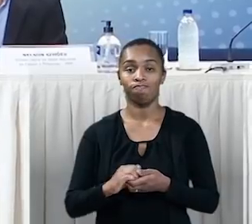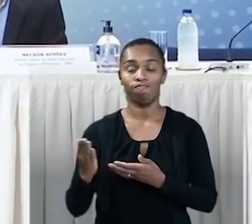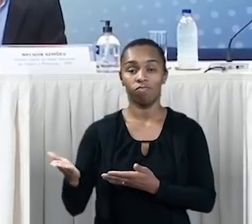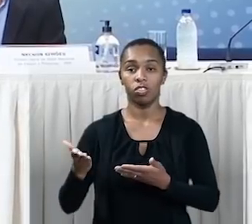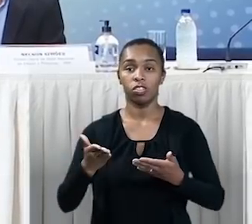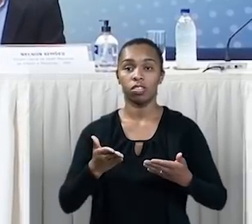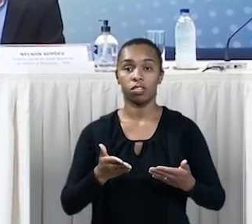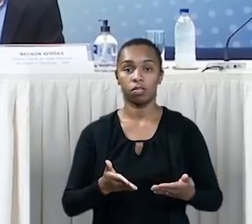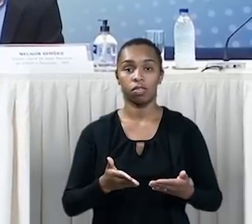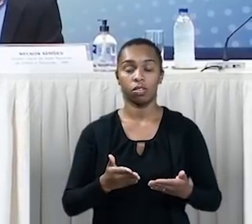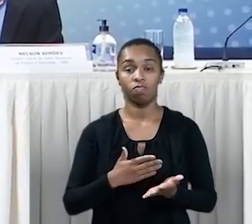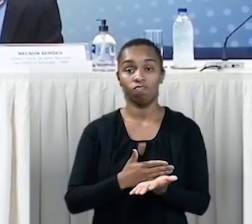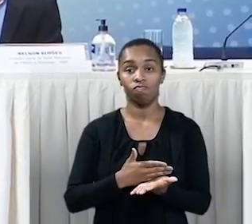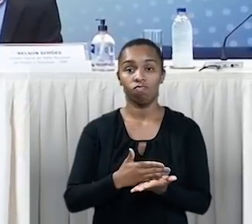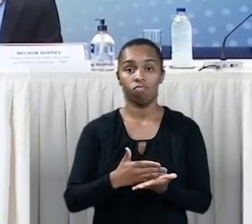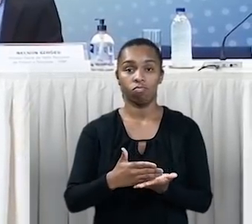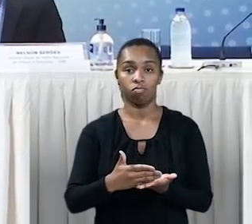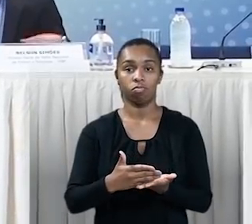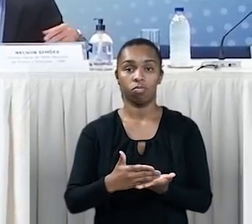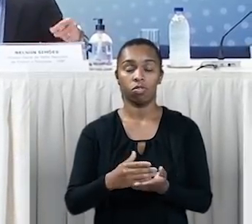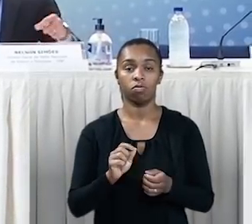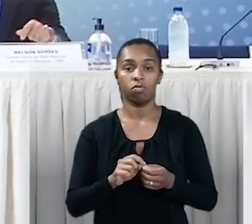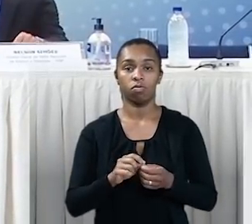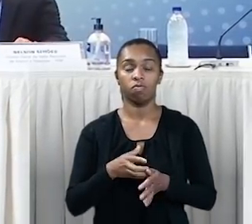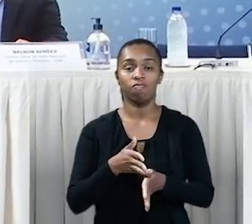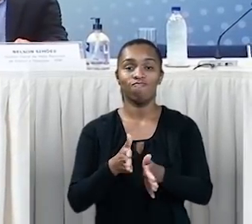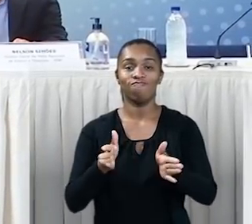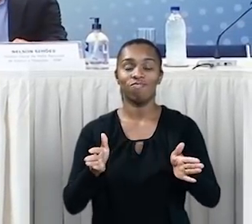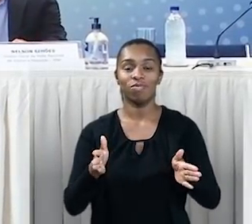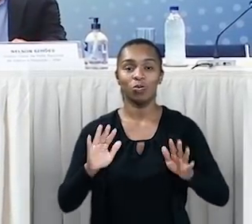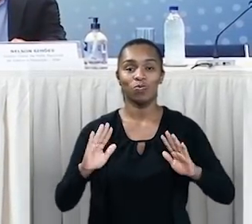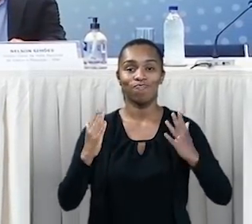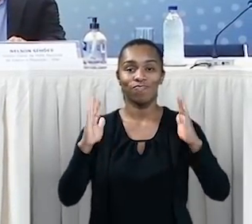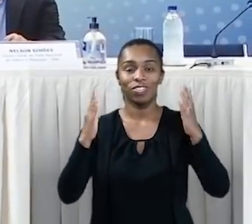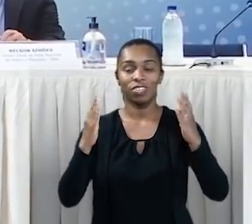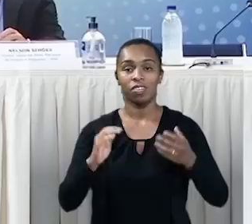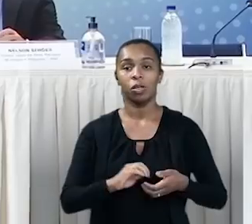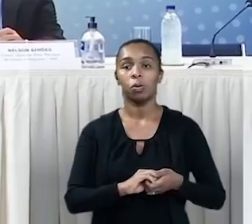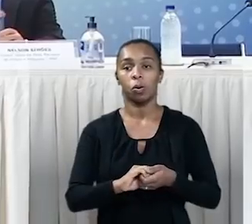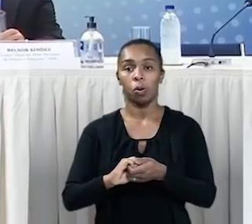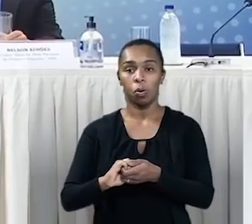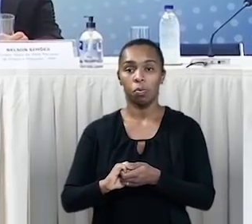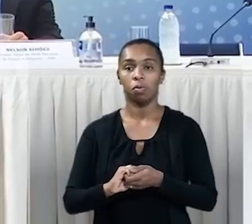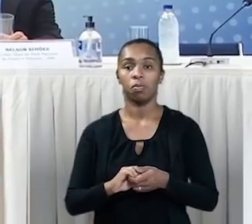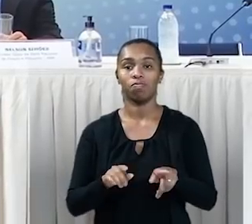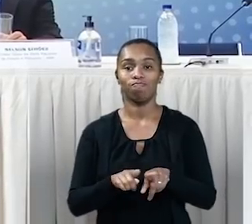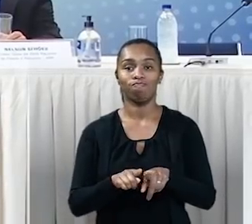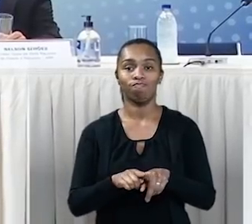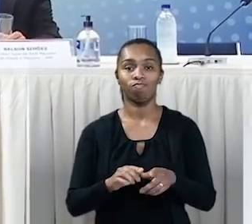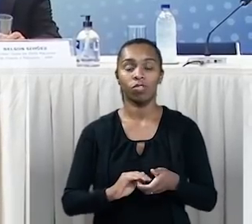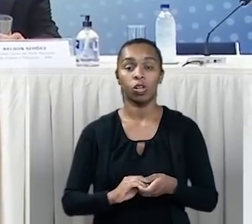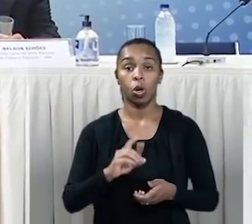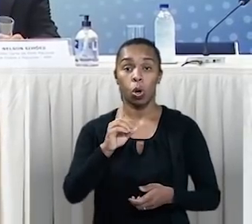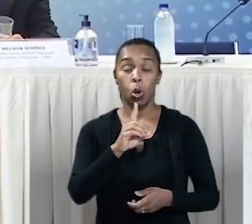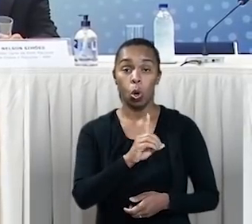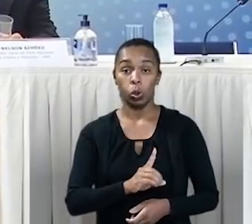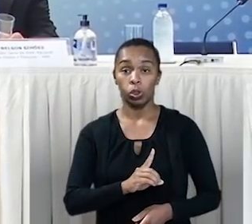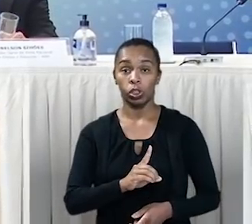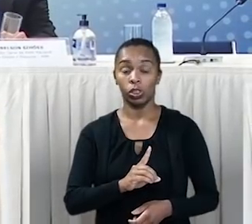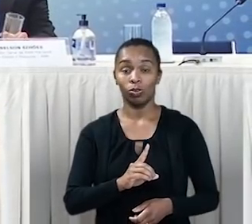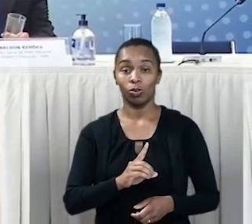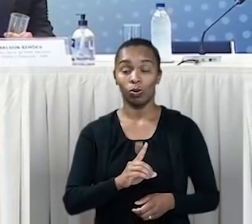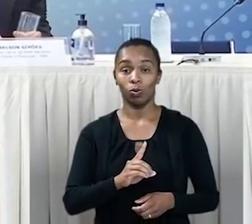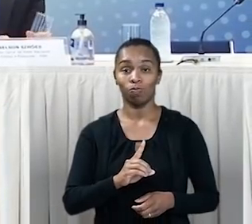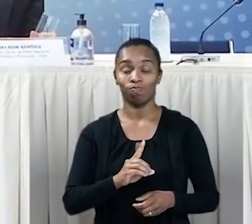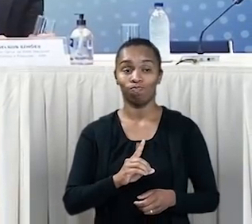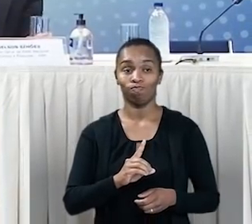que esteve aqui inicialmente fazendo a abertura desse evento. Cumprimento também o diretor-geral da